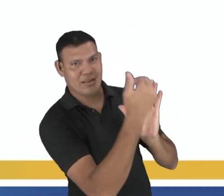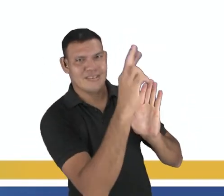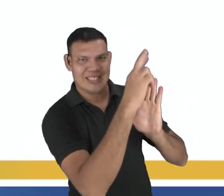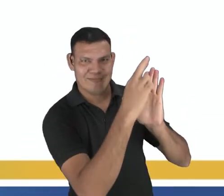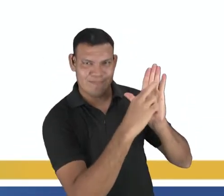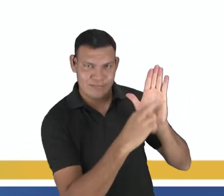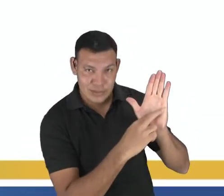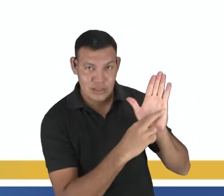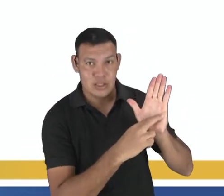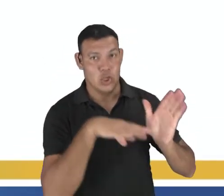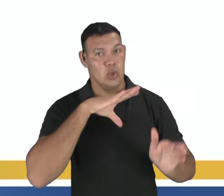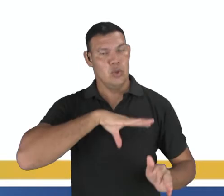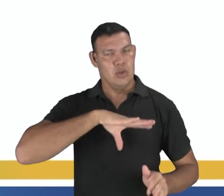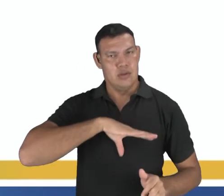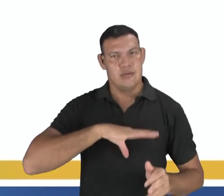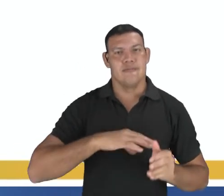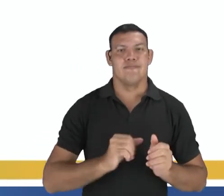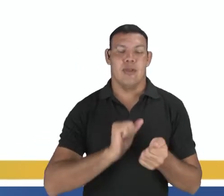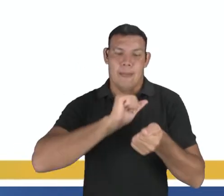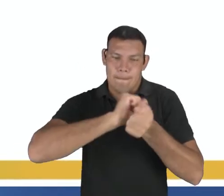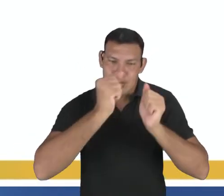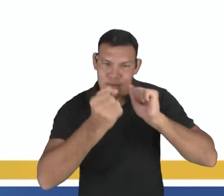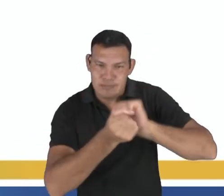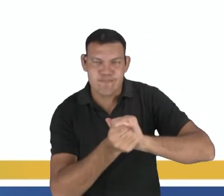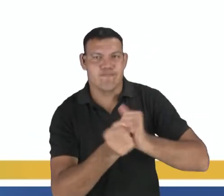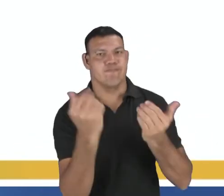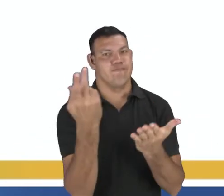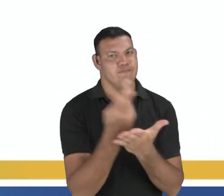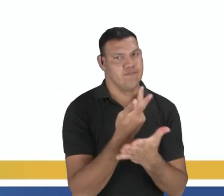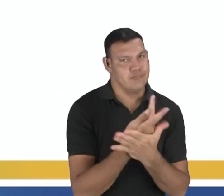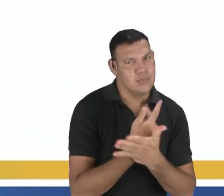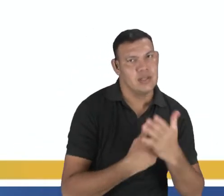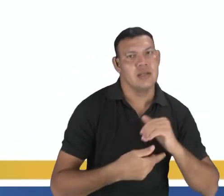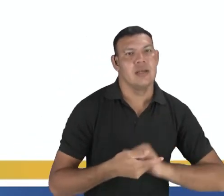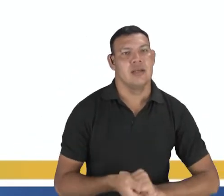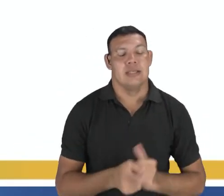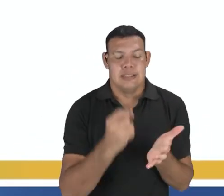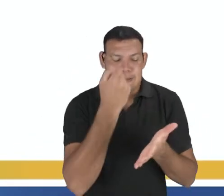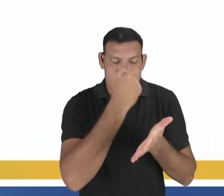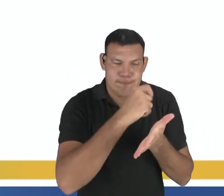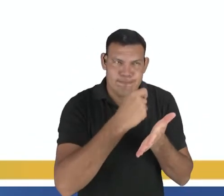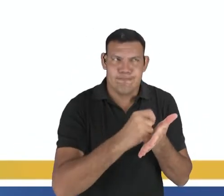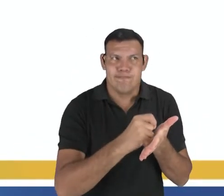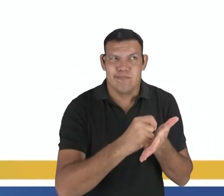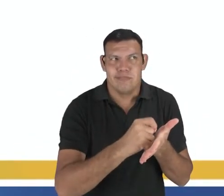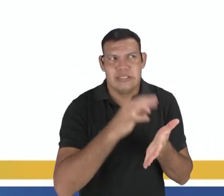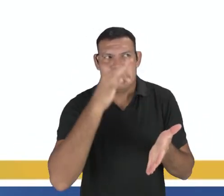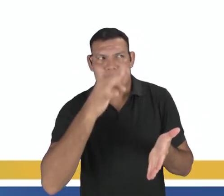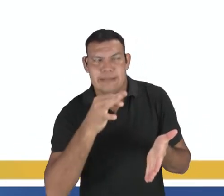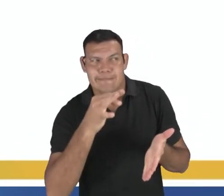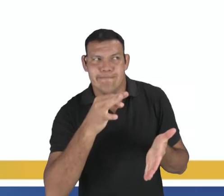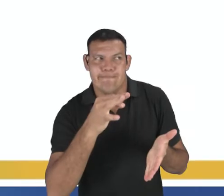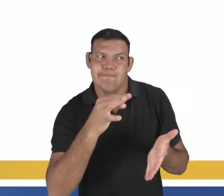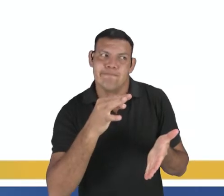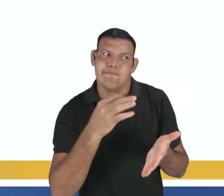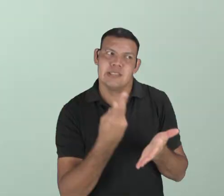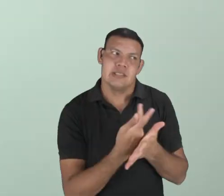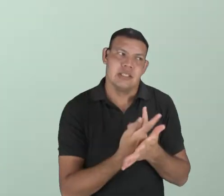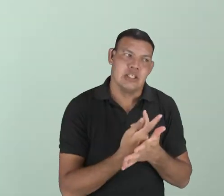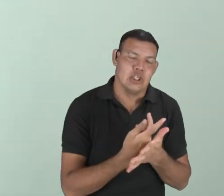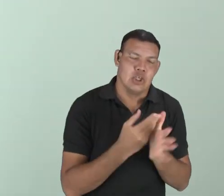Você precisa estar atento à adequação, aos erros, o que deve ser escrito, o que não deve. Você deve